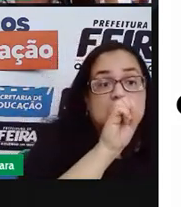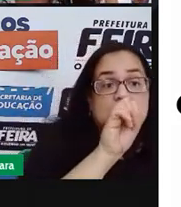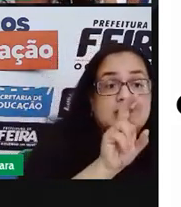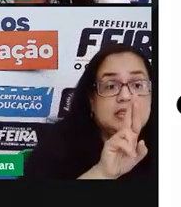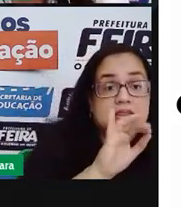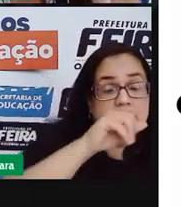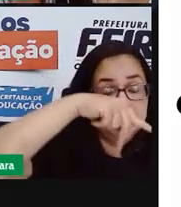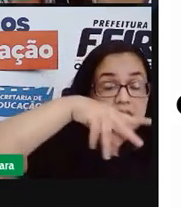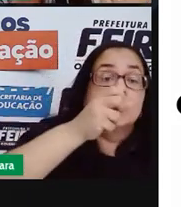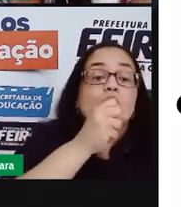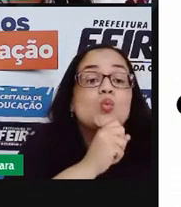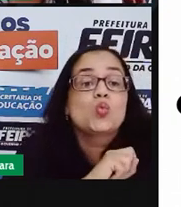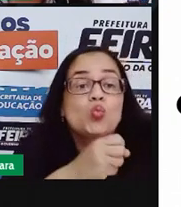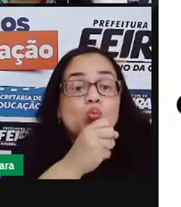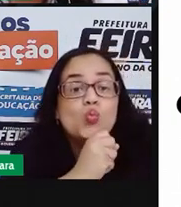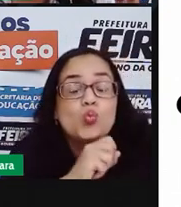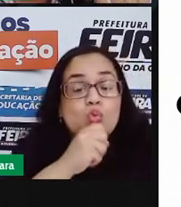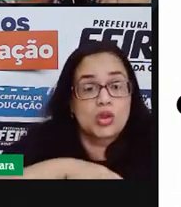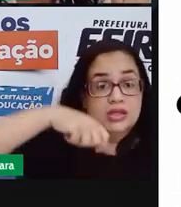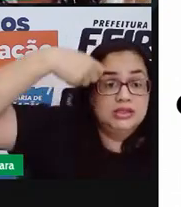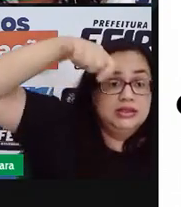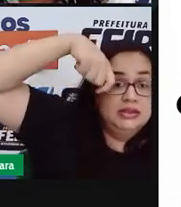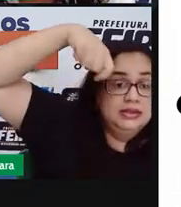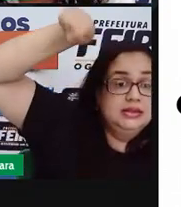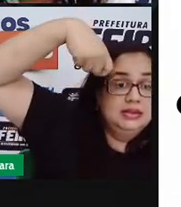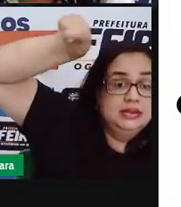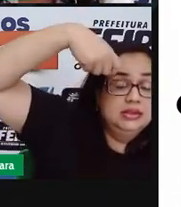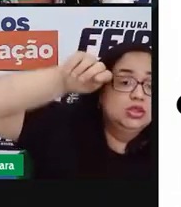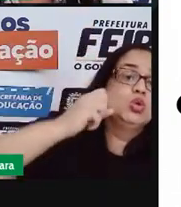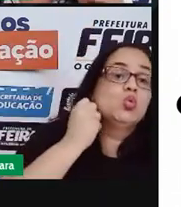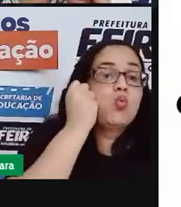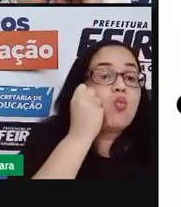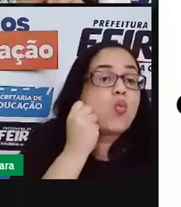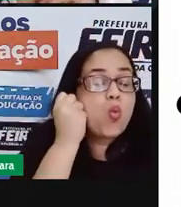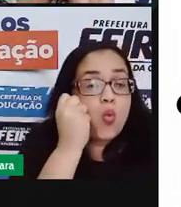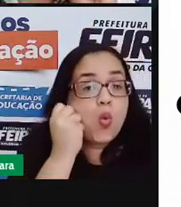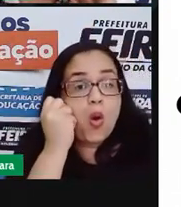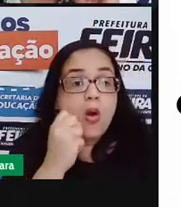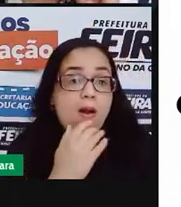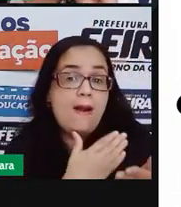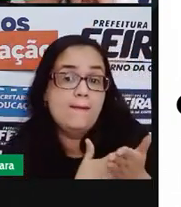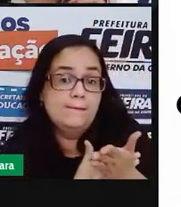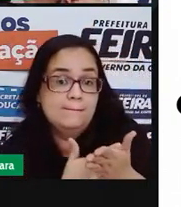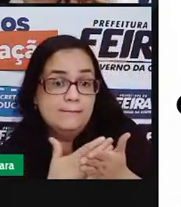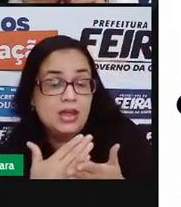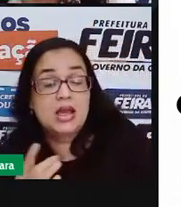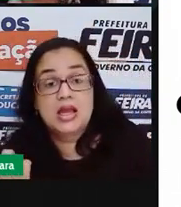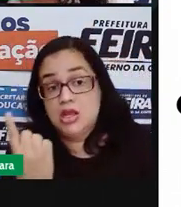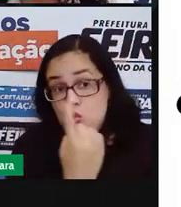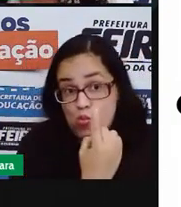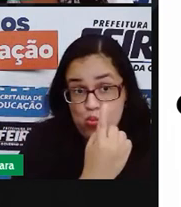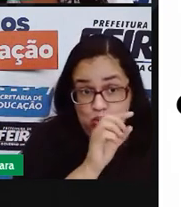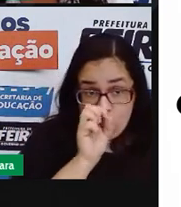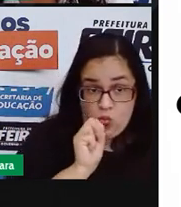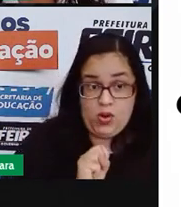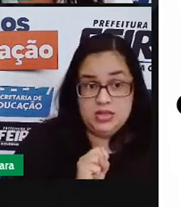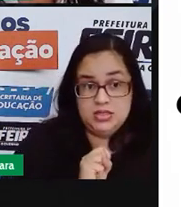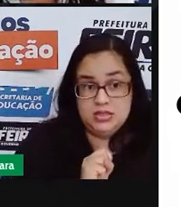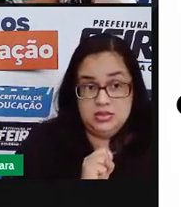sorvete, sino, suco. Começa com um S.